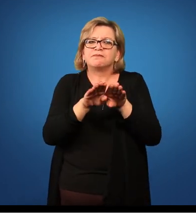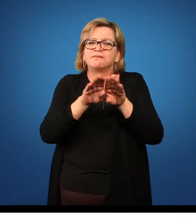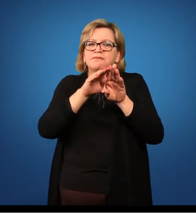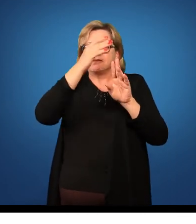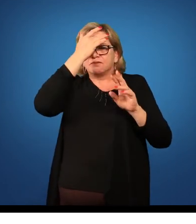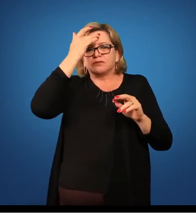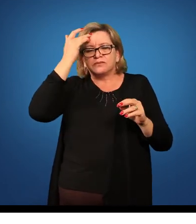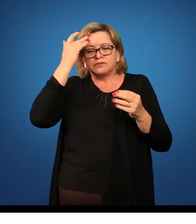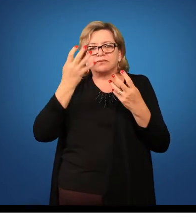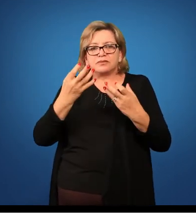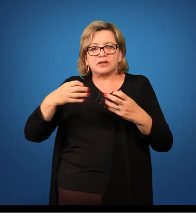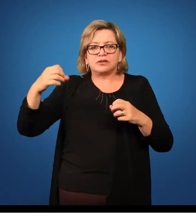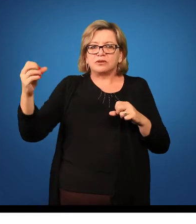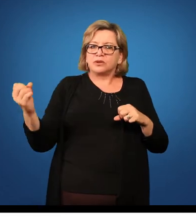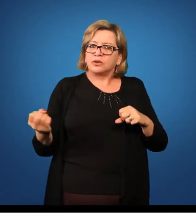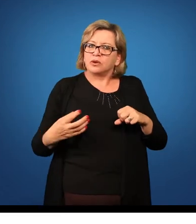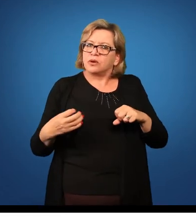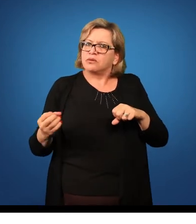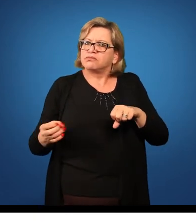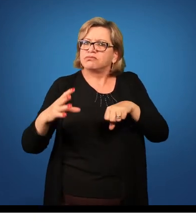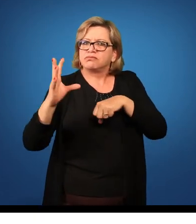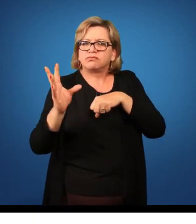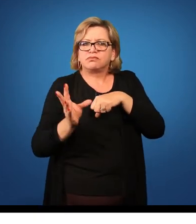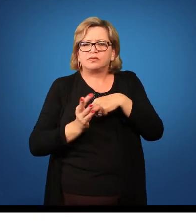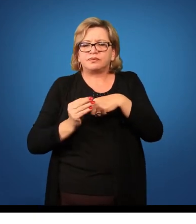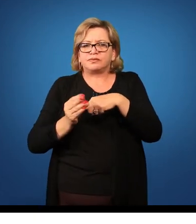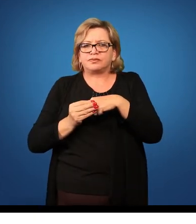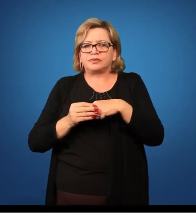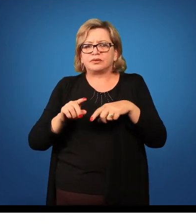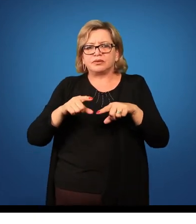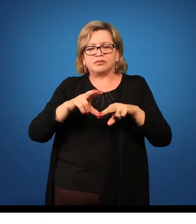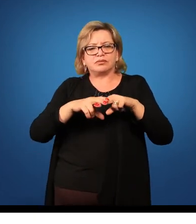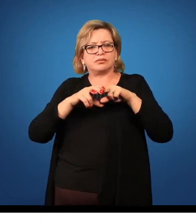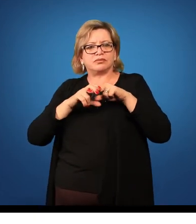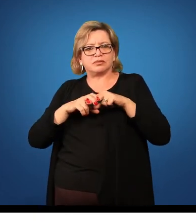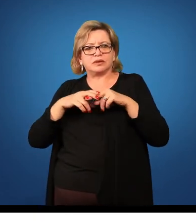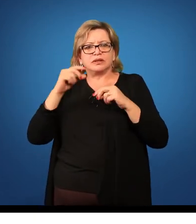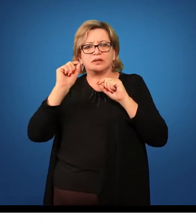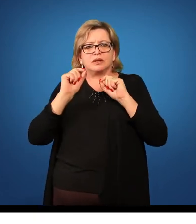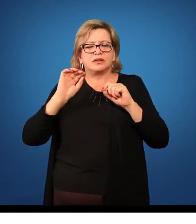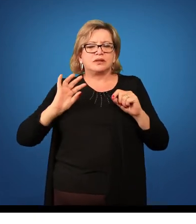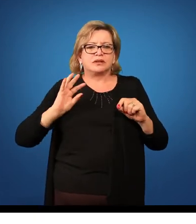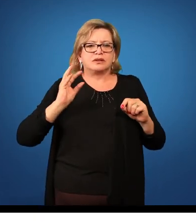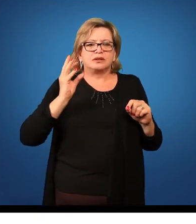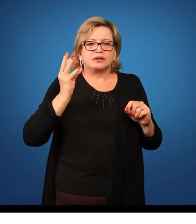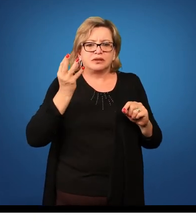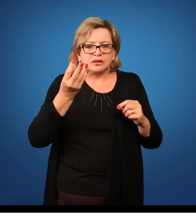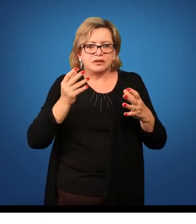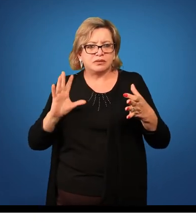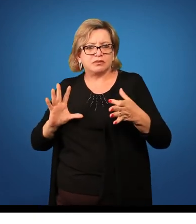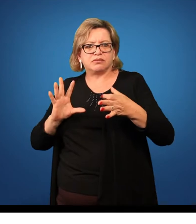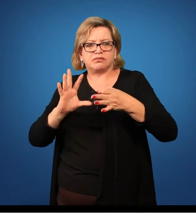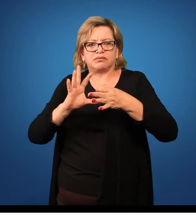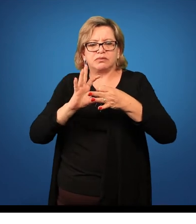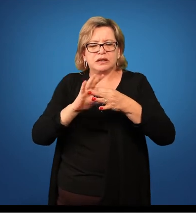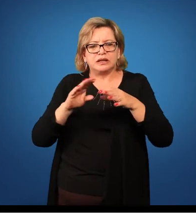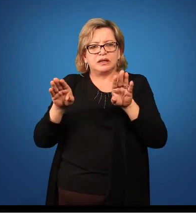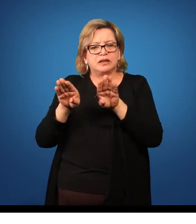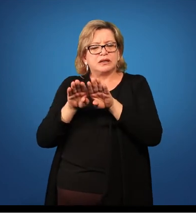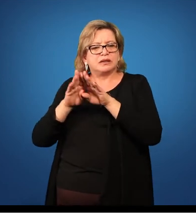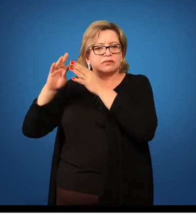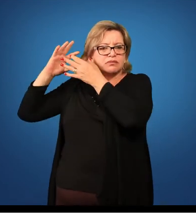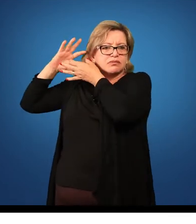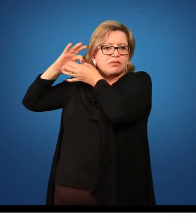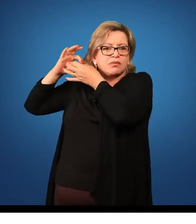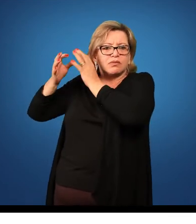diferentes conhecimentos, onde as suas máximas se dão a partir do quê? Da interligação e da contextualização.